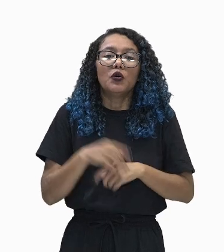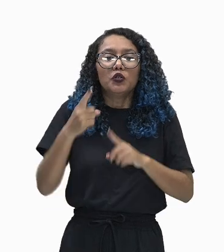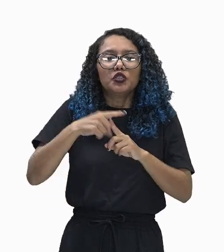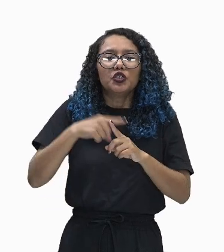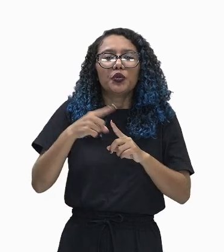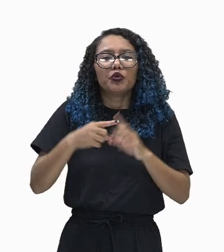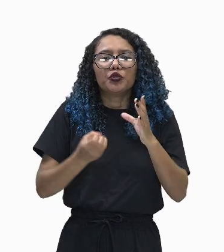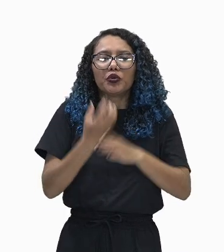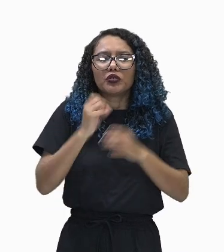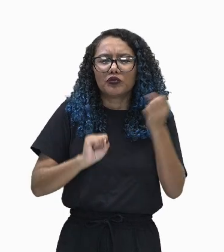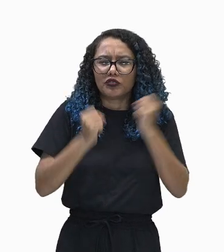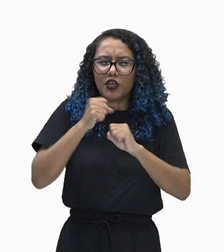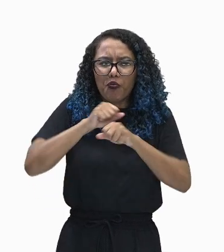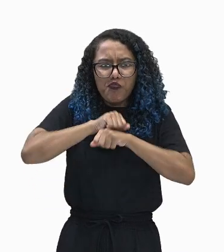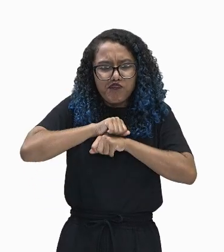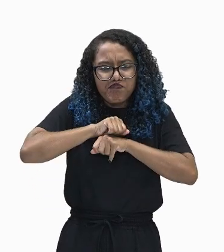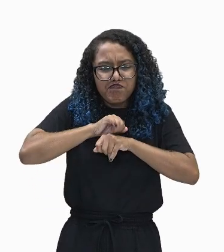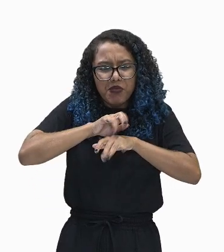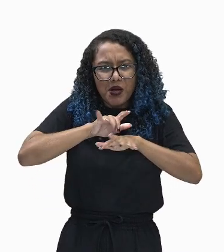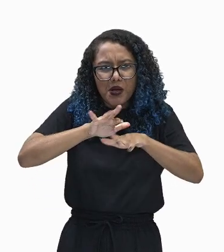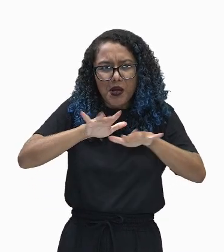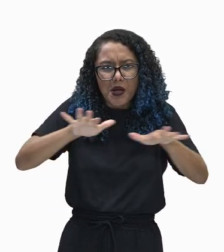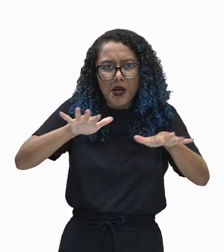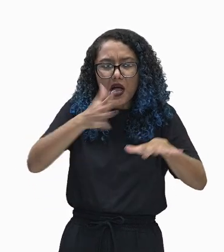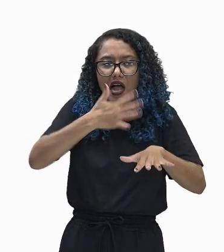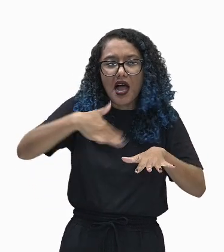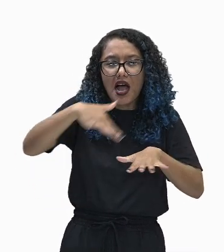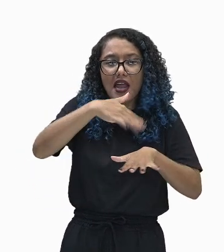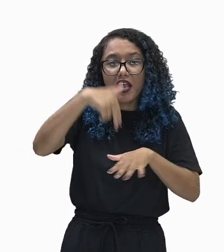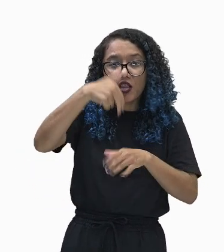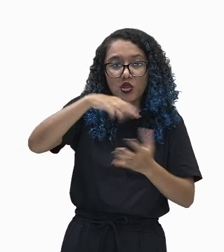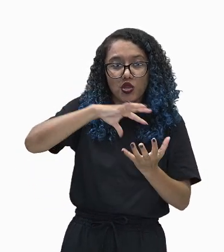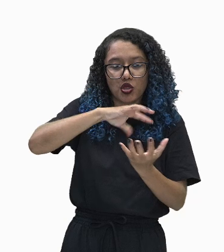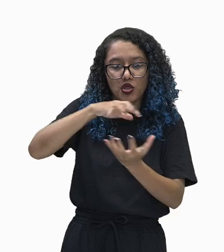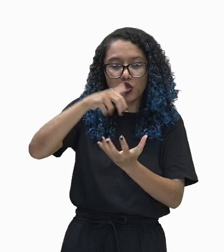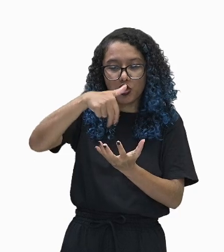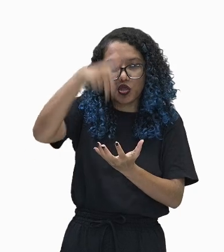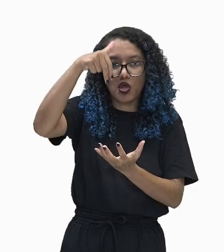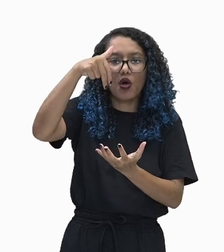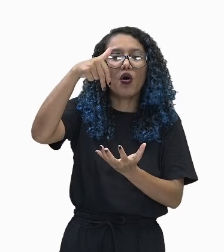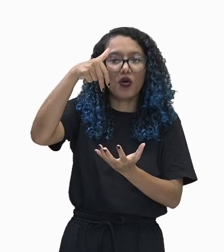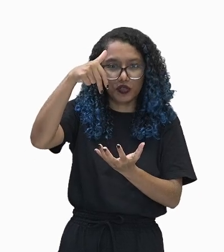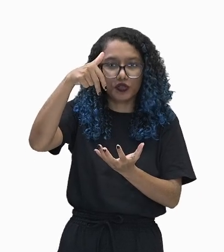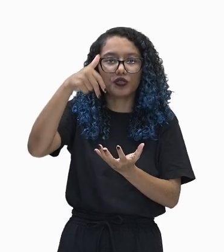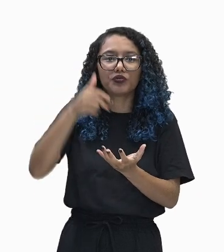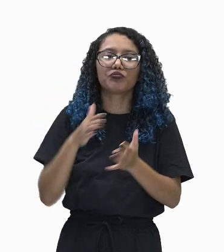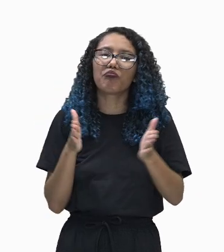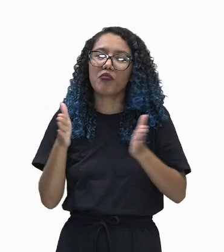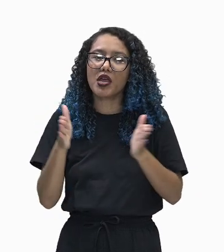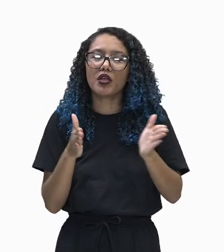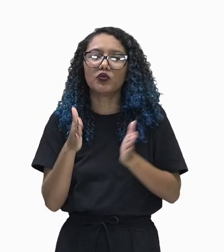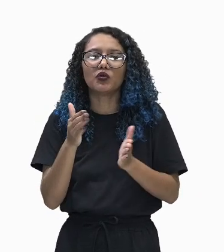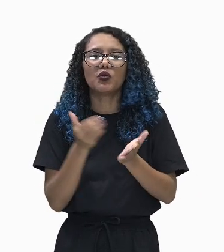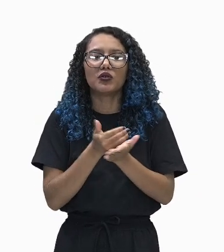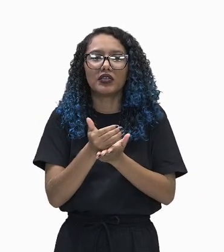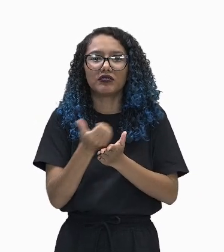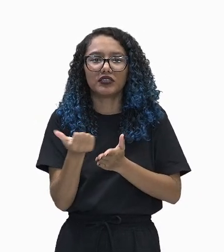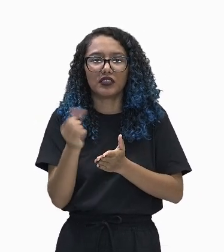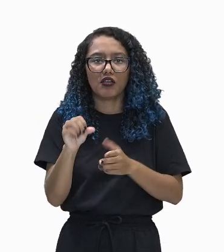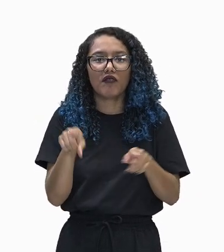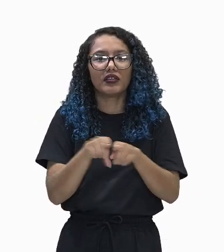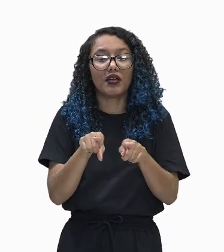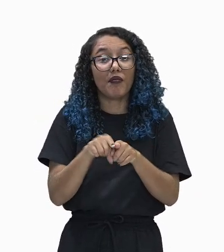espalhou por grande parte do hemisfério norte durante o século XIX e início do século XX. Produzir mercadorias ficou mais